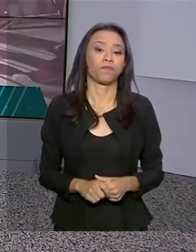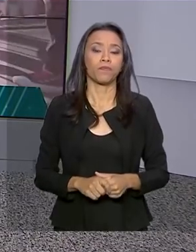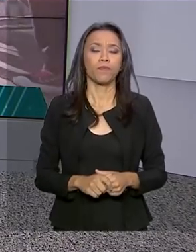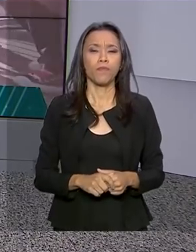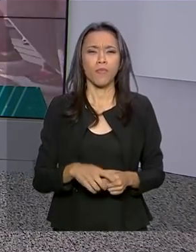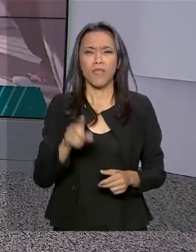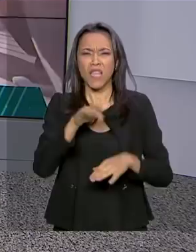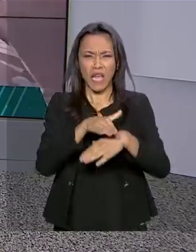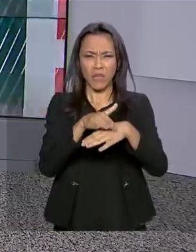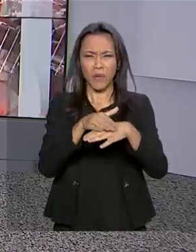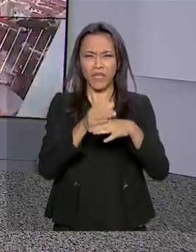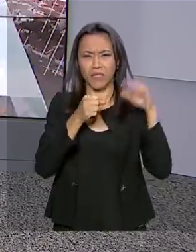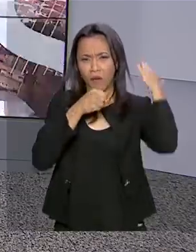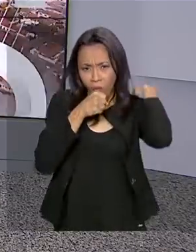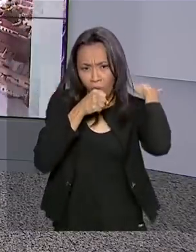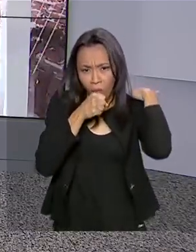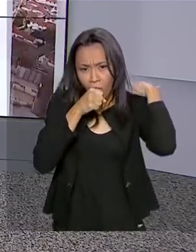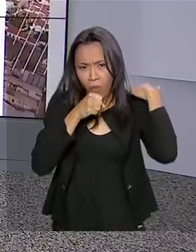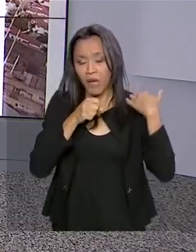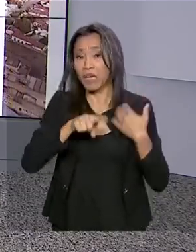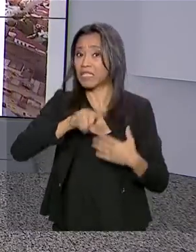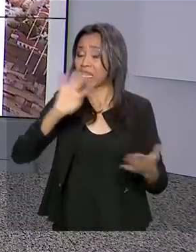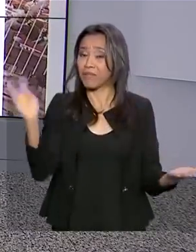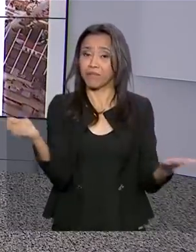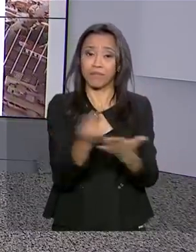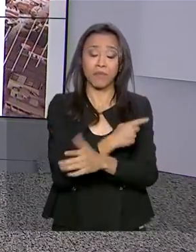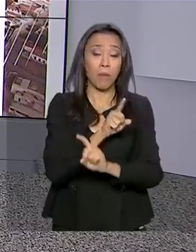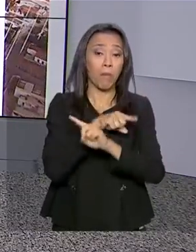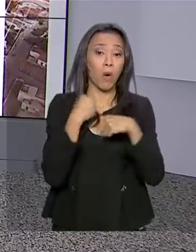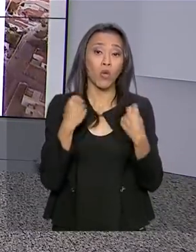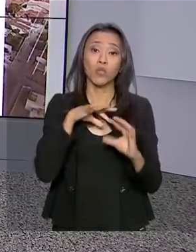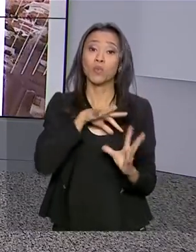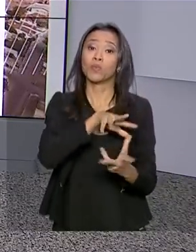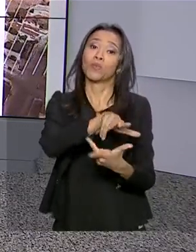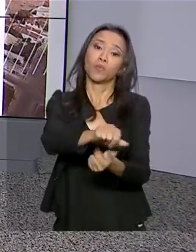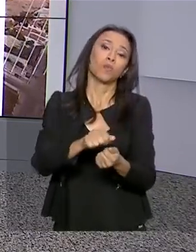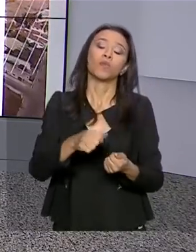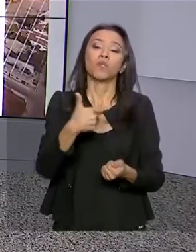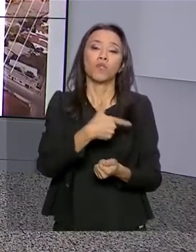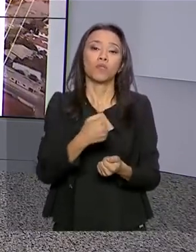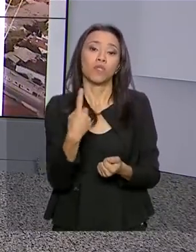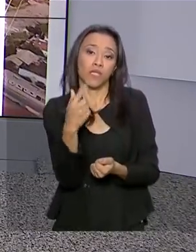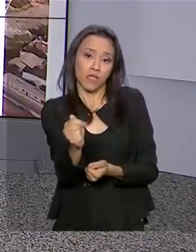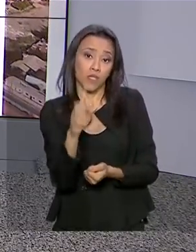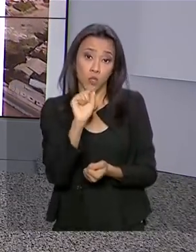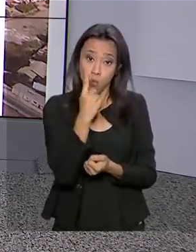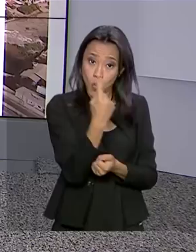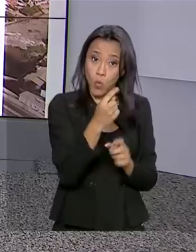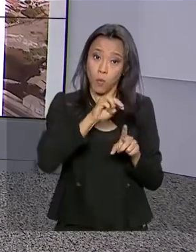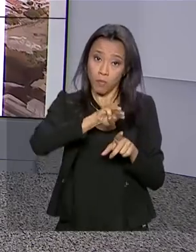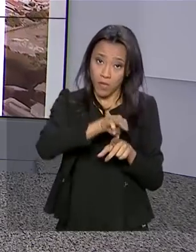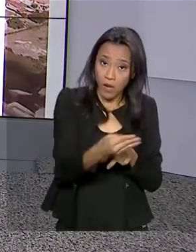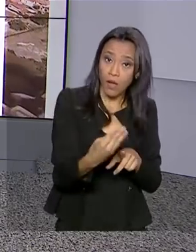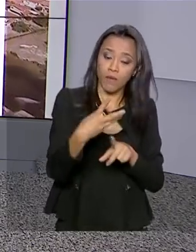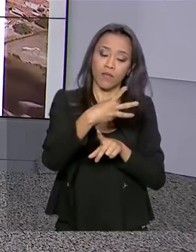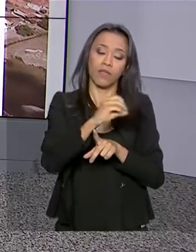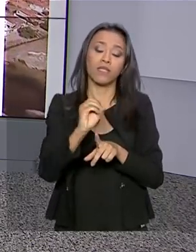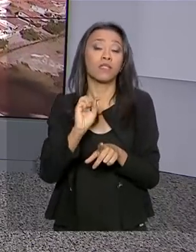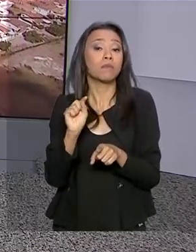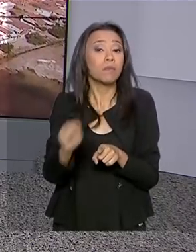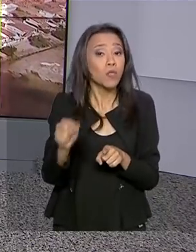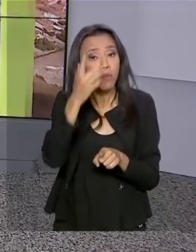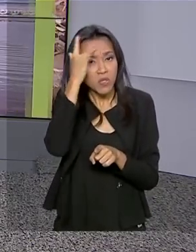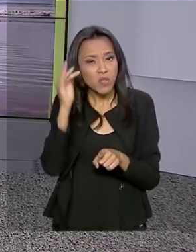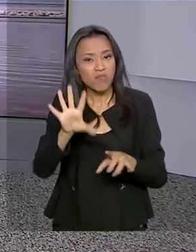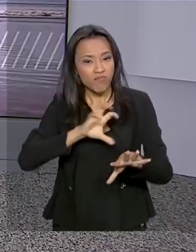tuberculose é uma das principais causas de morte em todo o mundo. Em 2017, cerca de 1 milhão e 300 mil pessoas foram